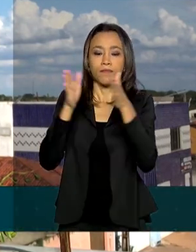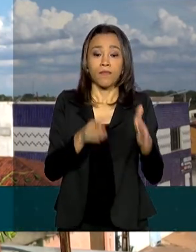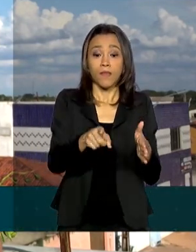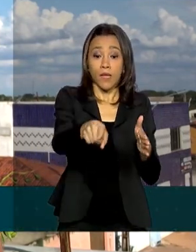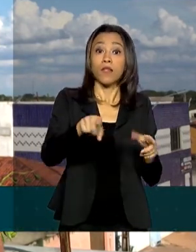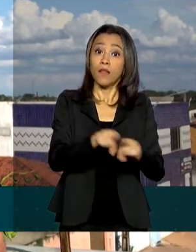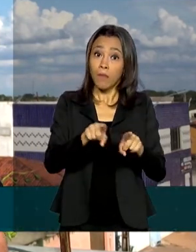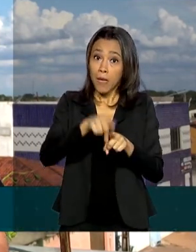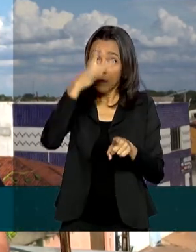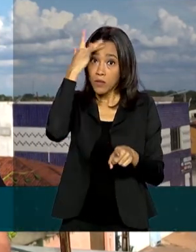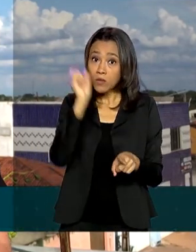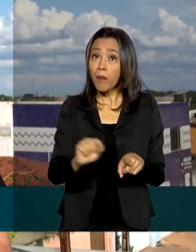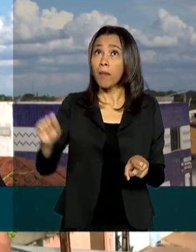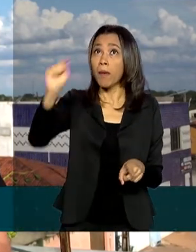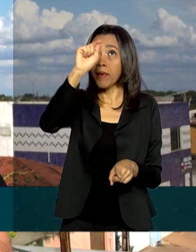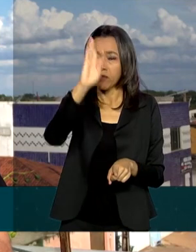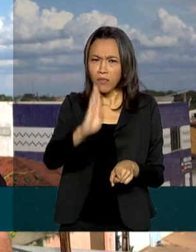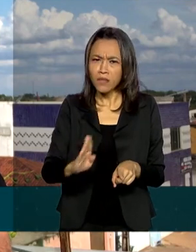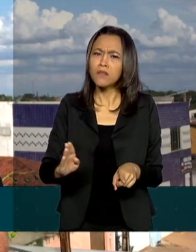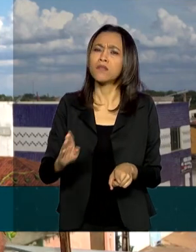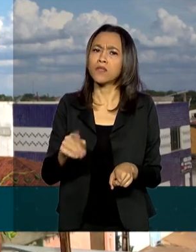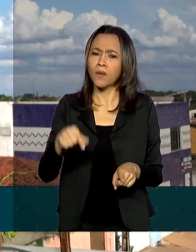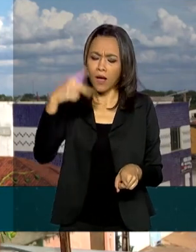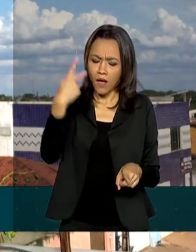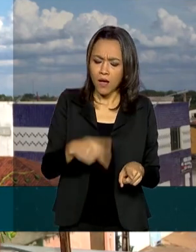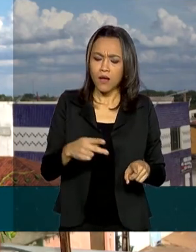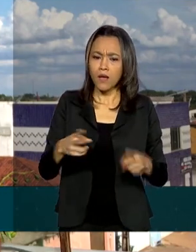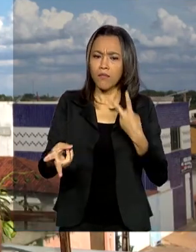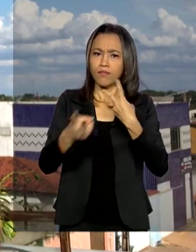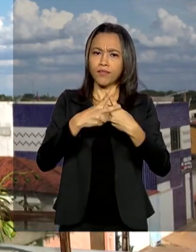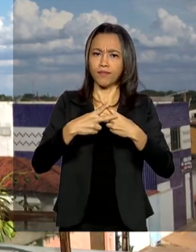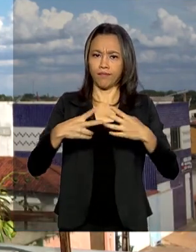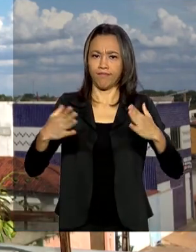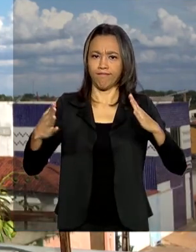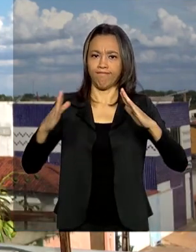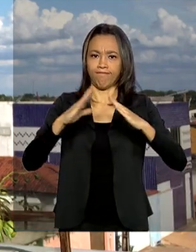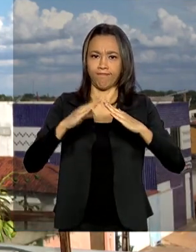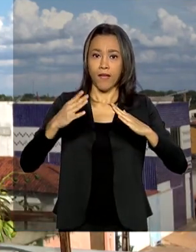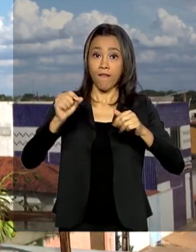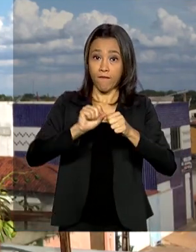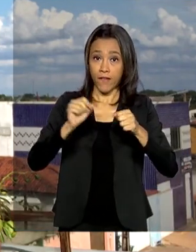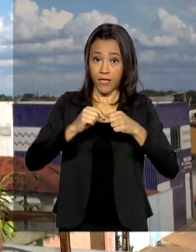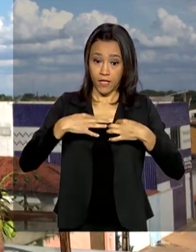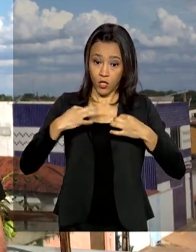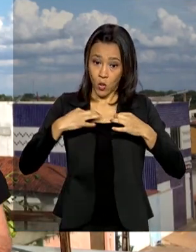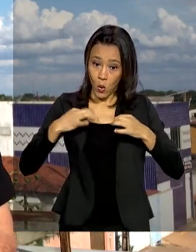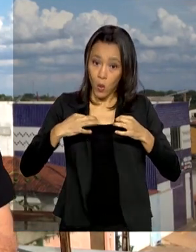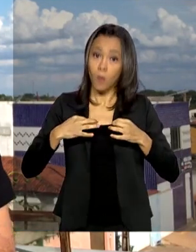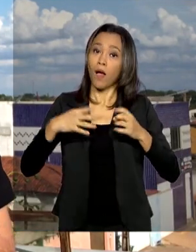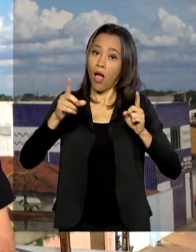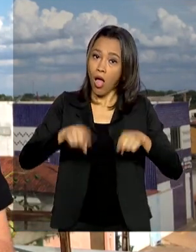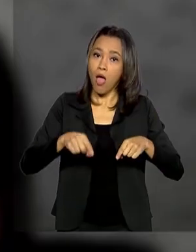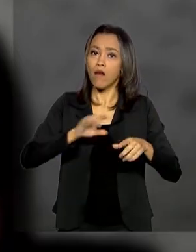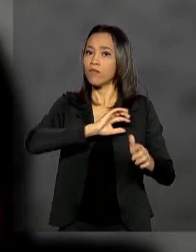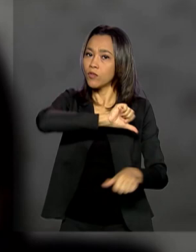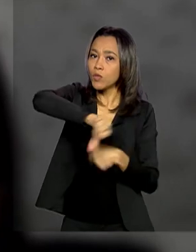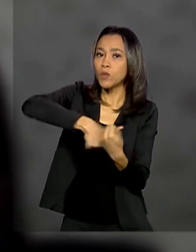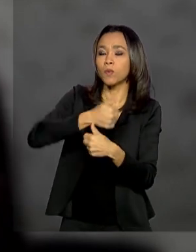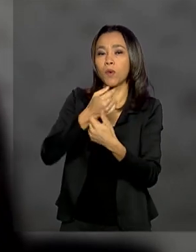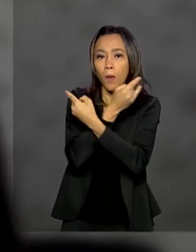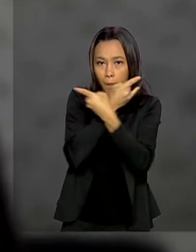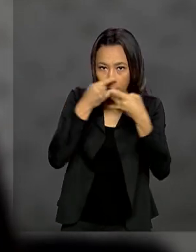estão ajudando. Na Penitenciária Feminina do Distrito Federal, a fabricação de uniformes deu lugar às máscaras.